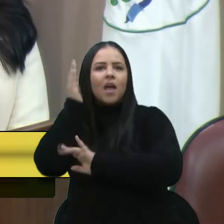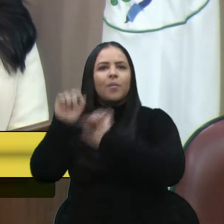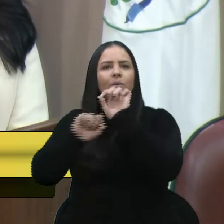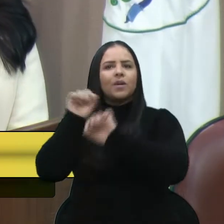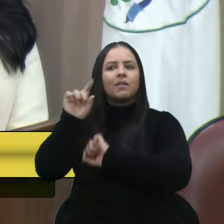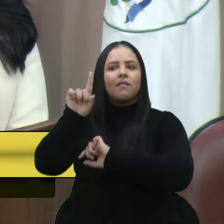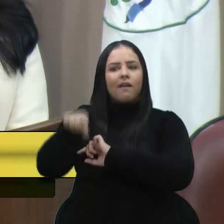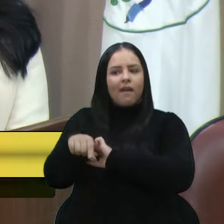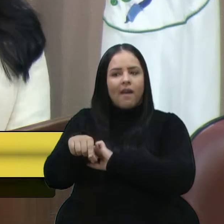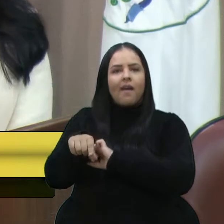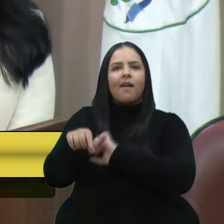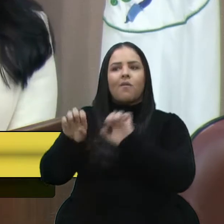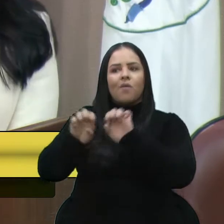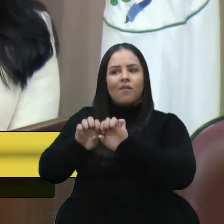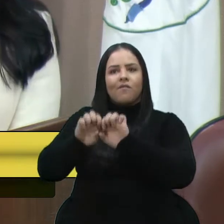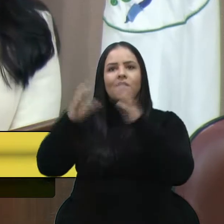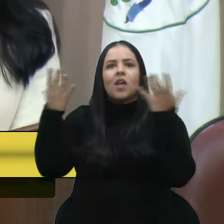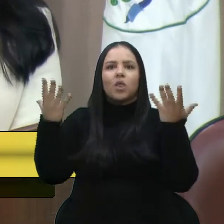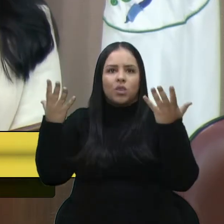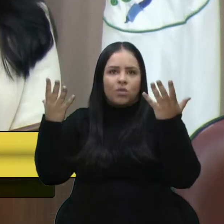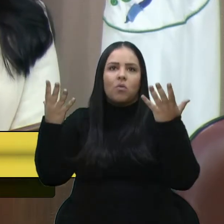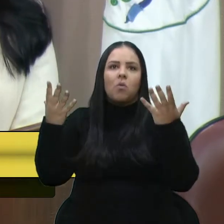evento grandioso.